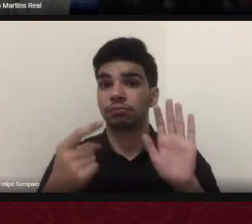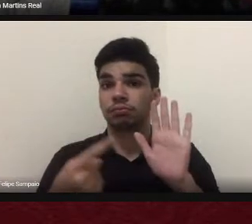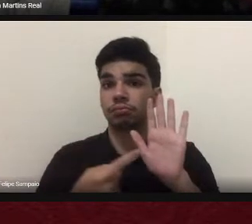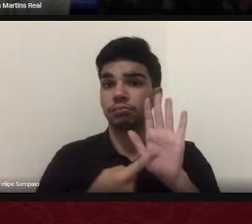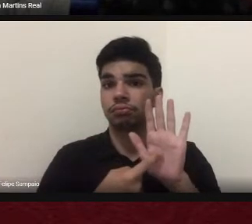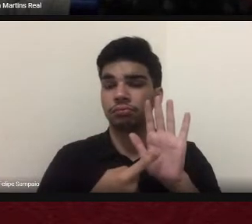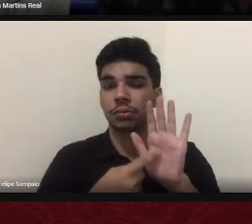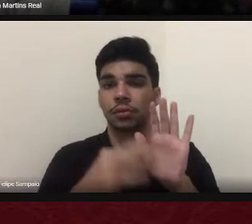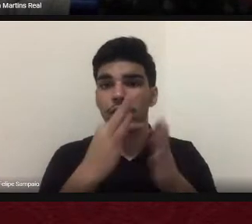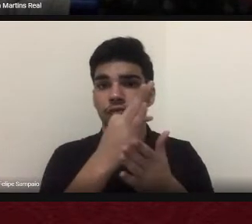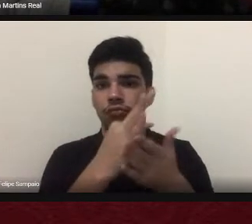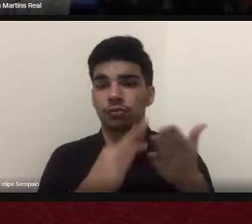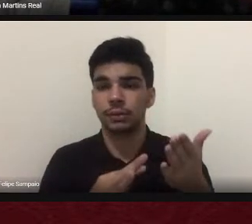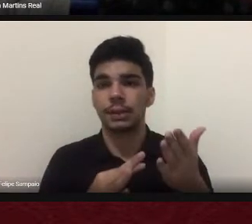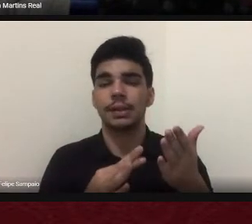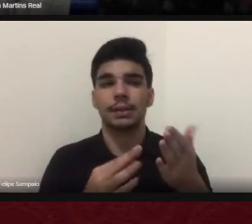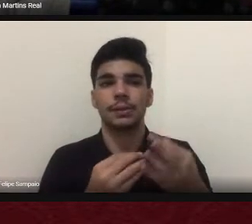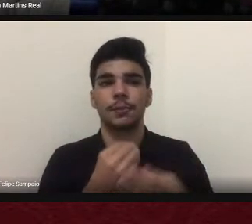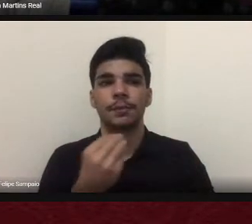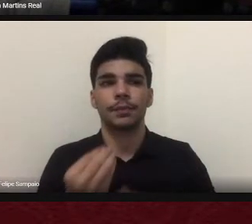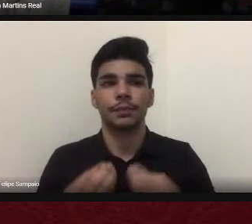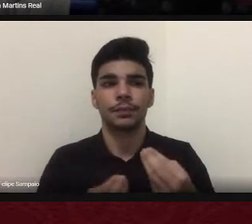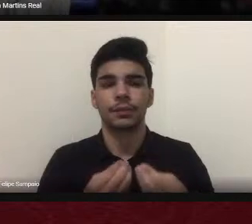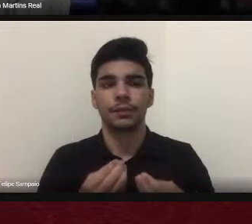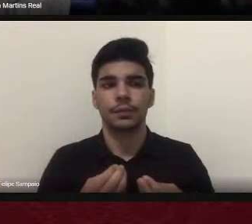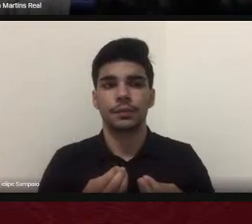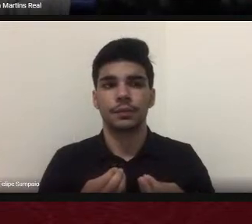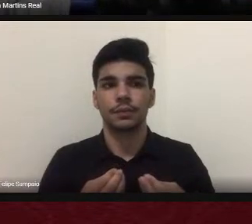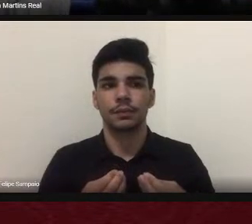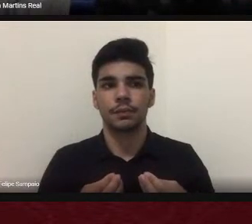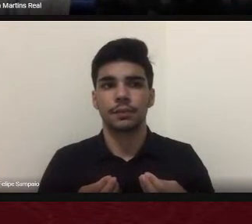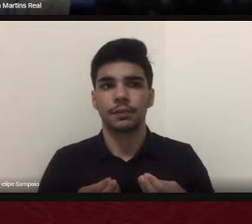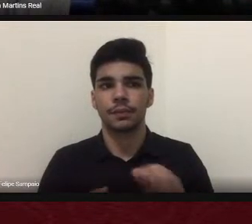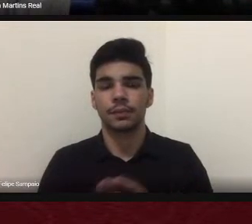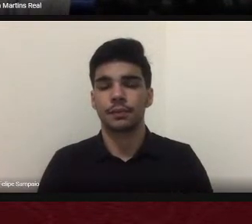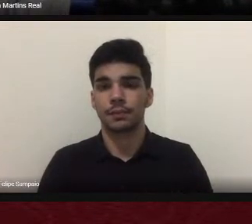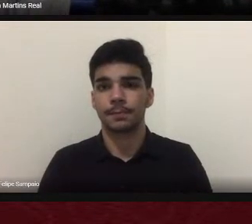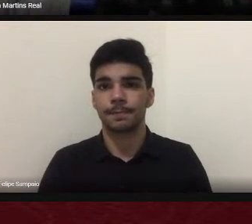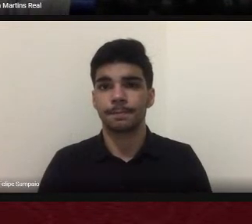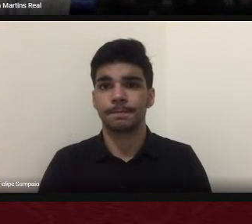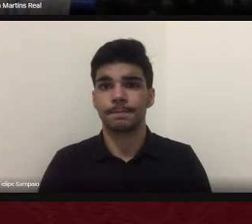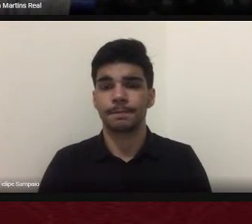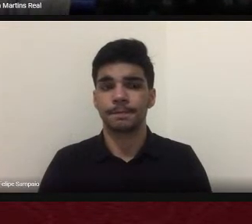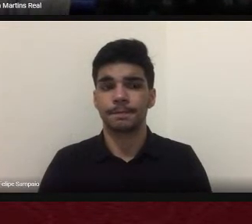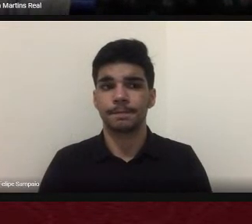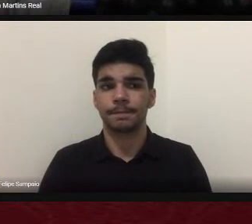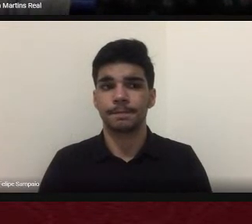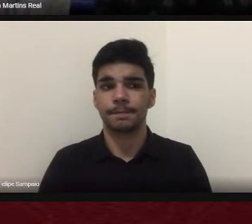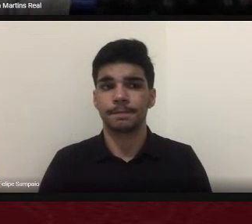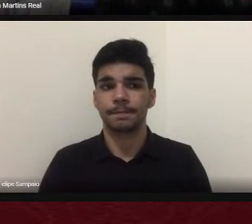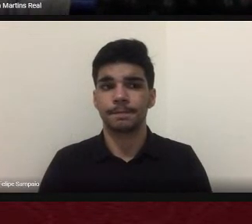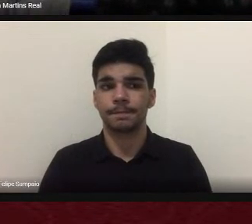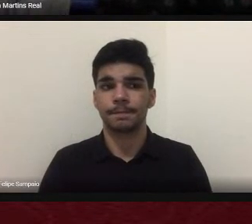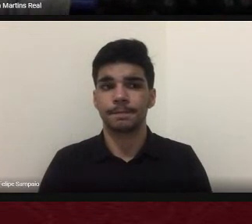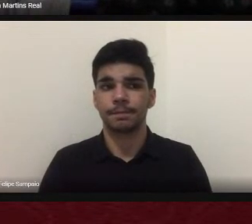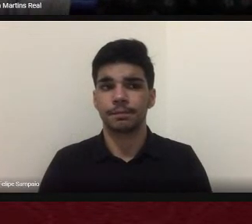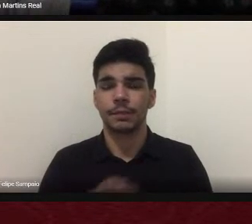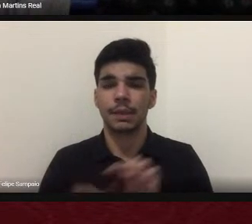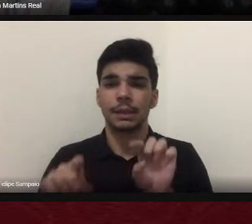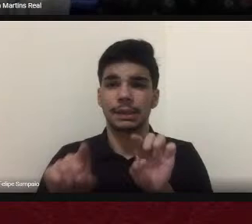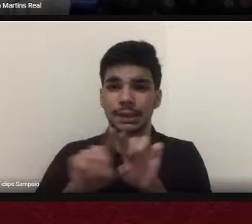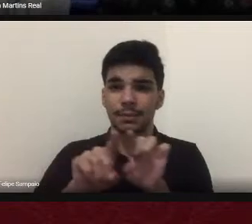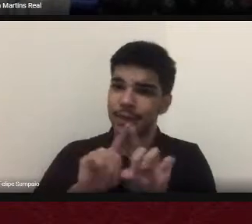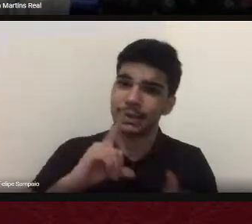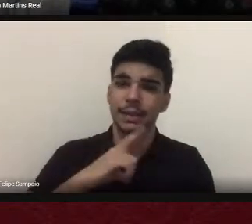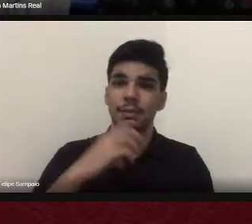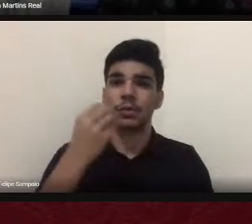na UFGD, é fruto da sua dissertação de mestrado. Nós temos, o sexto capítulo foi escrito